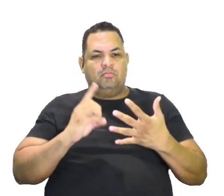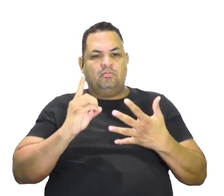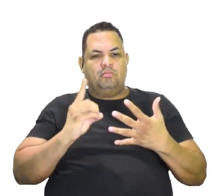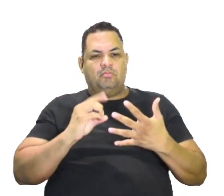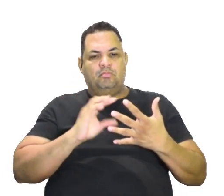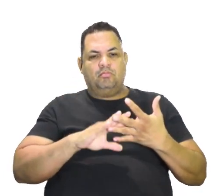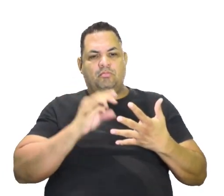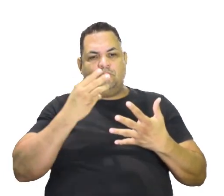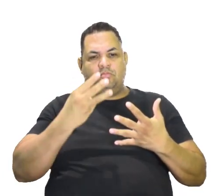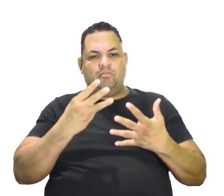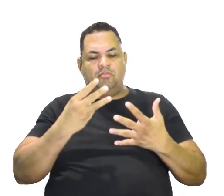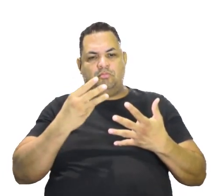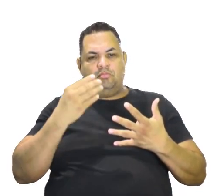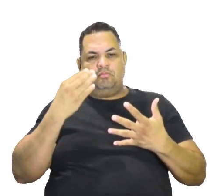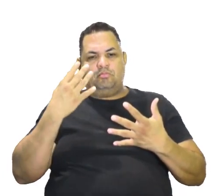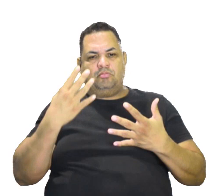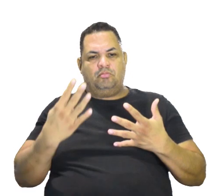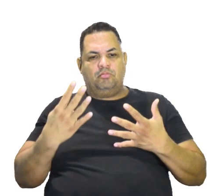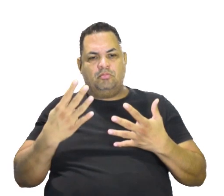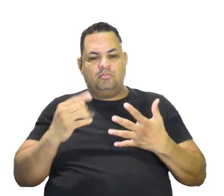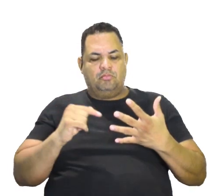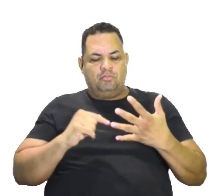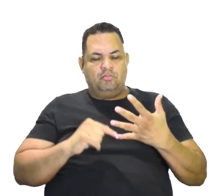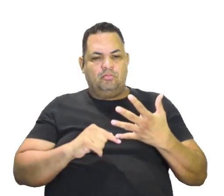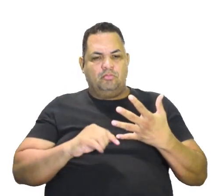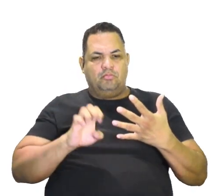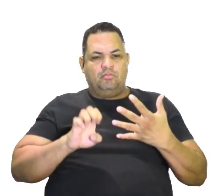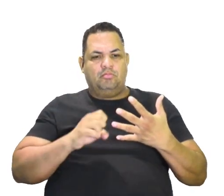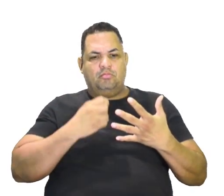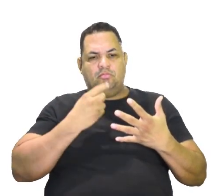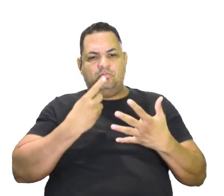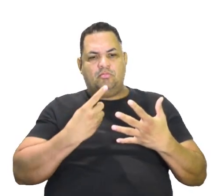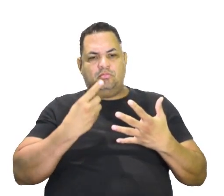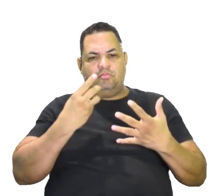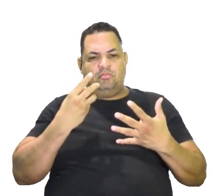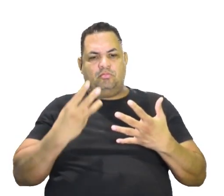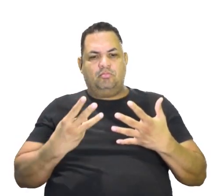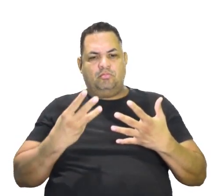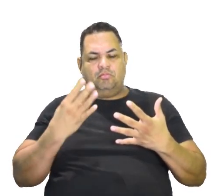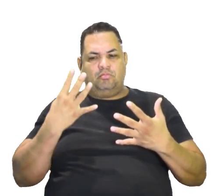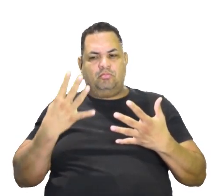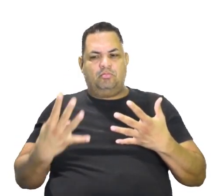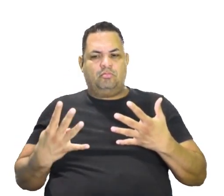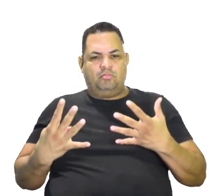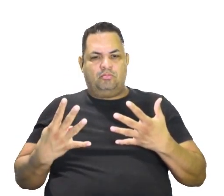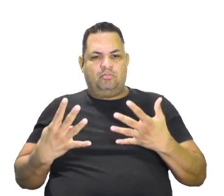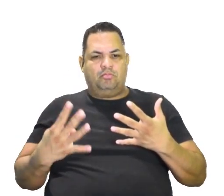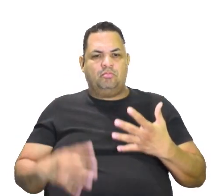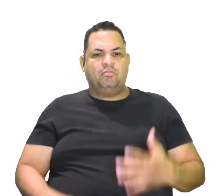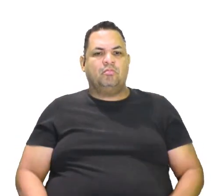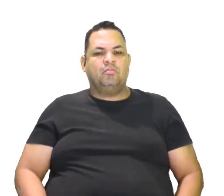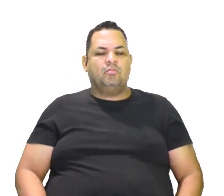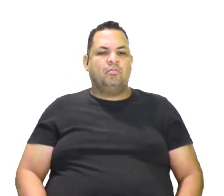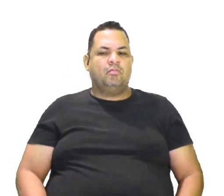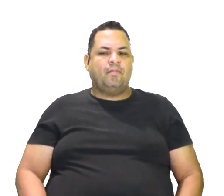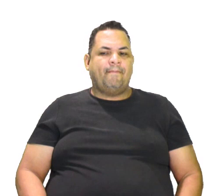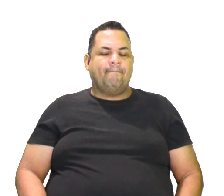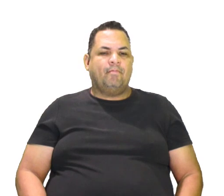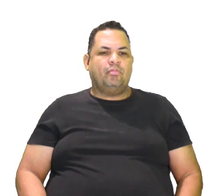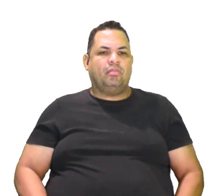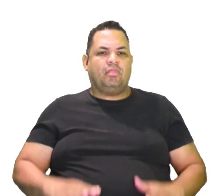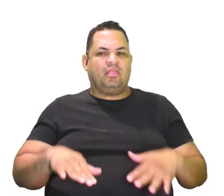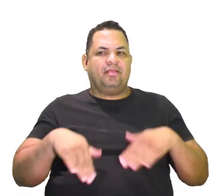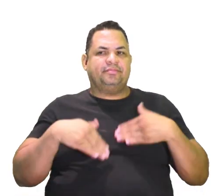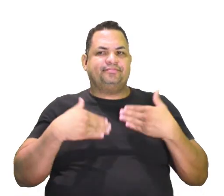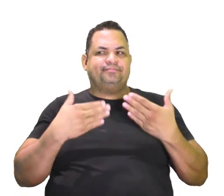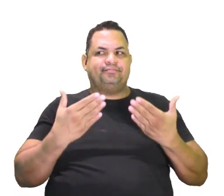na letra D somente o 3 e o 4 e na letra E 1, 3 e 4. Então,